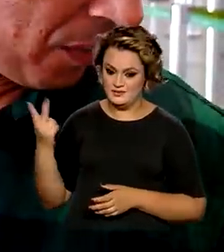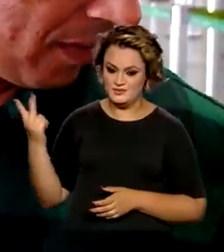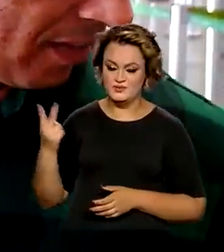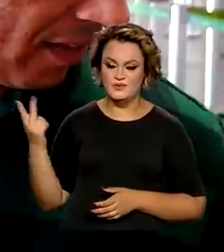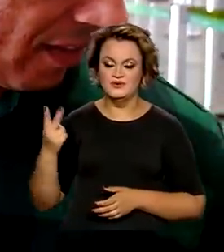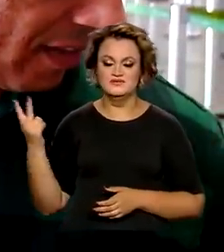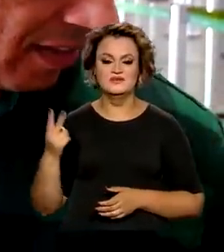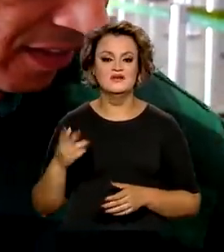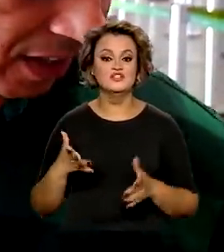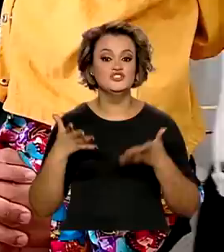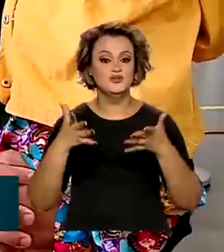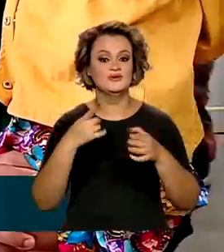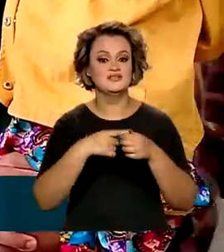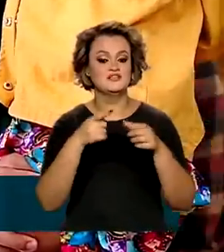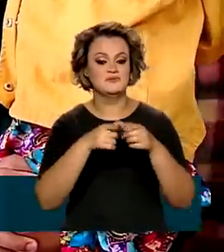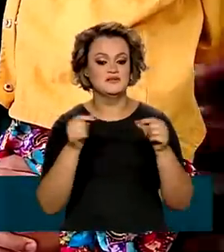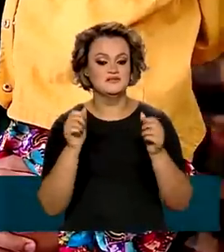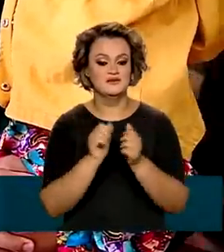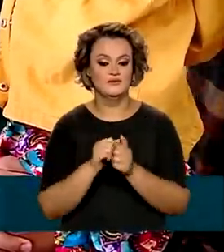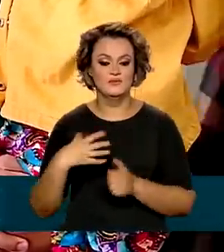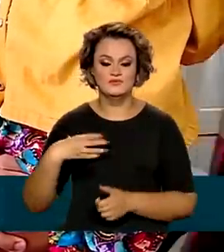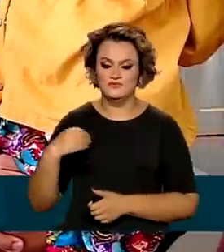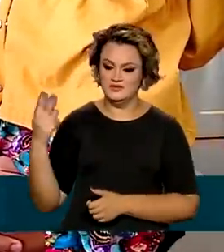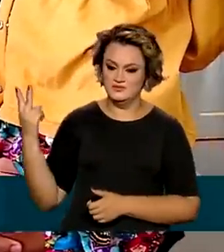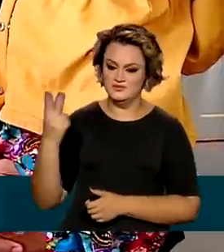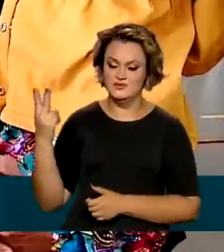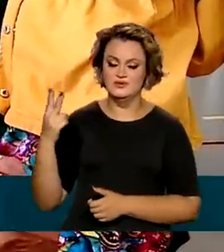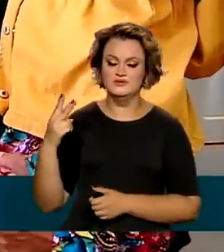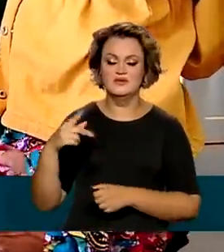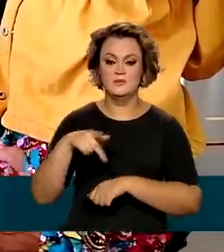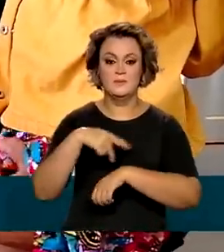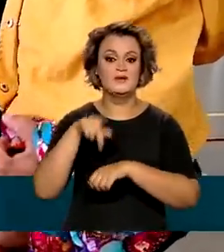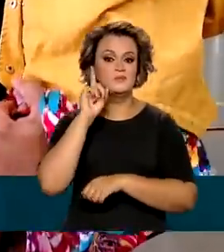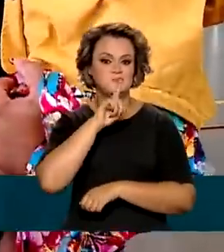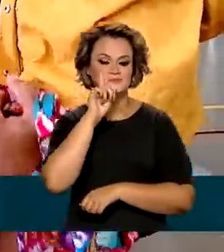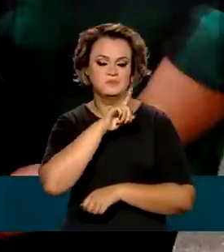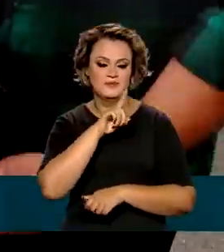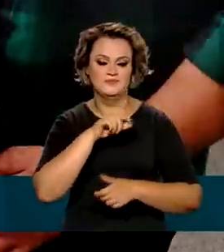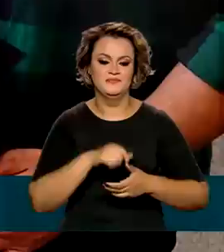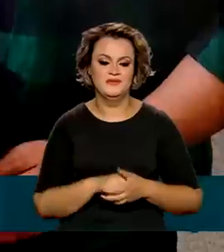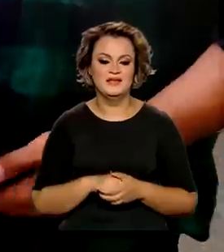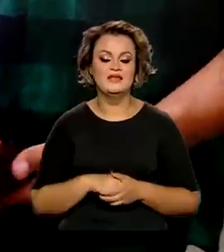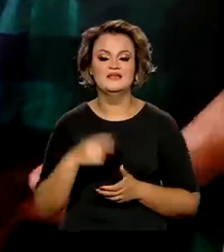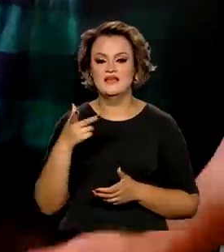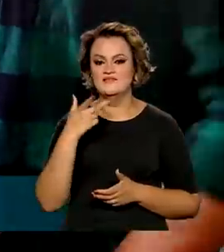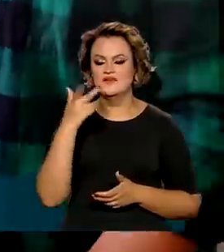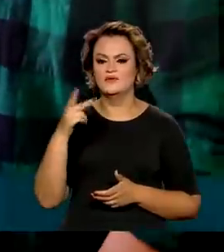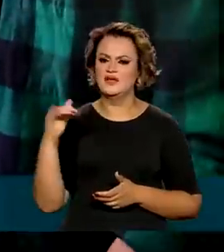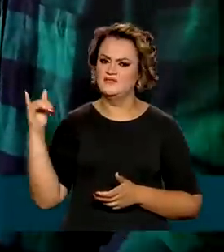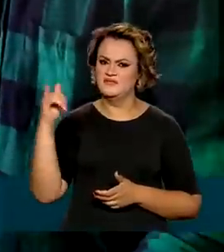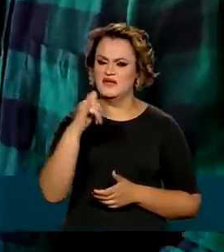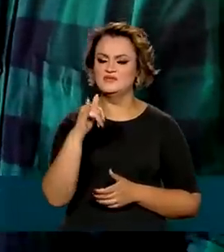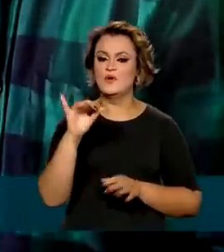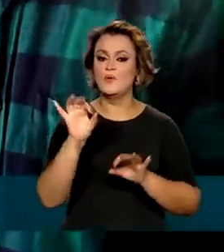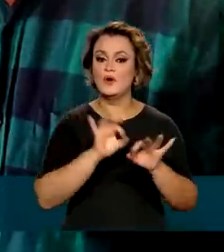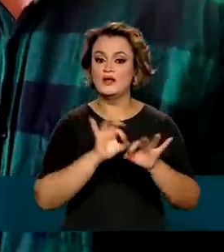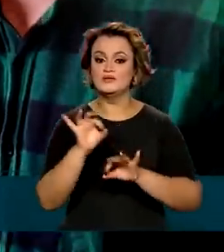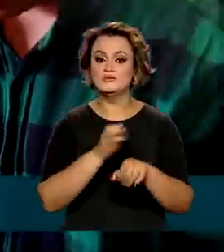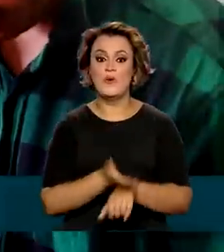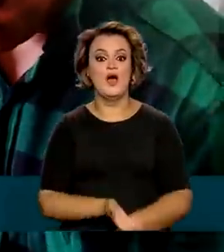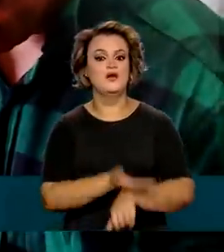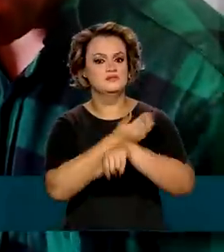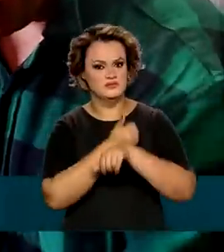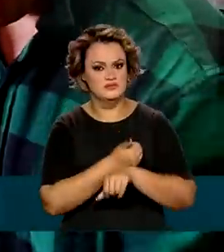Camila chegaram em Brasília com os filhos vindos do Texas, nos Estados Unidos. Eles dizem que a viagem foi organizada com